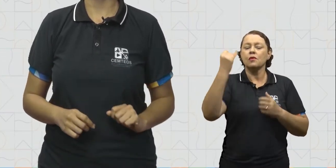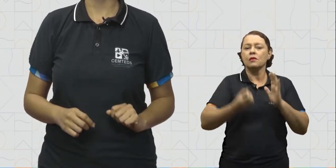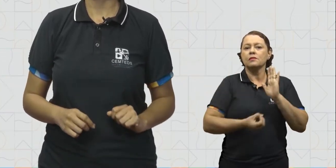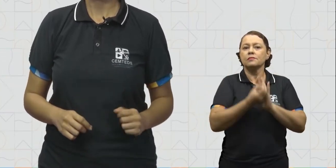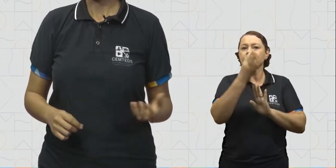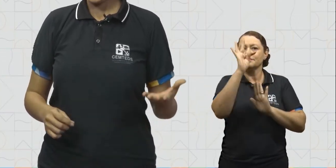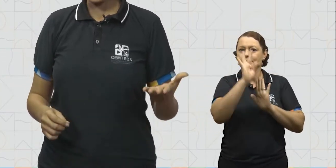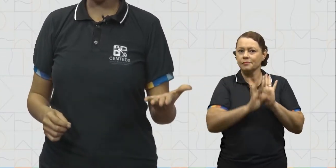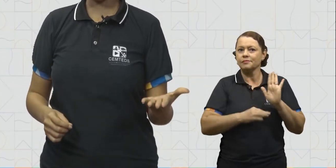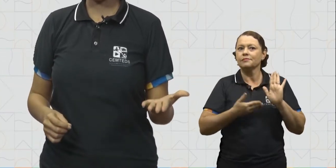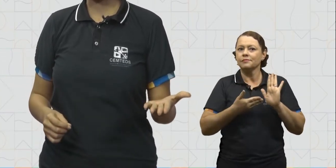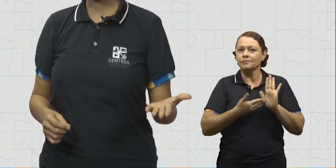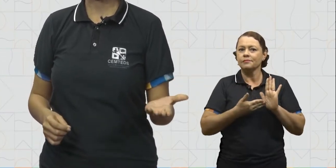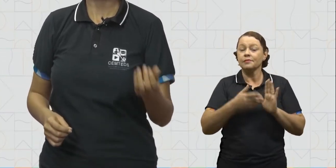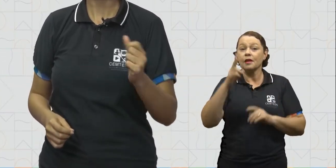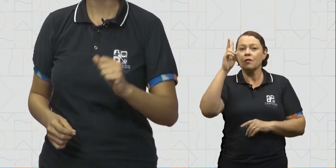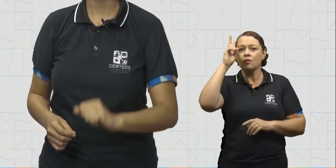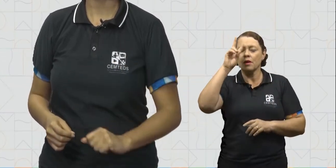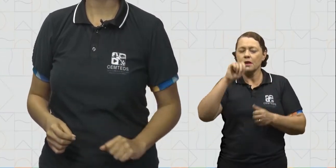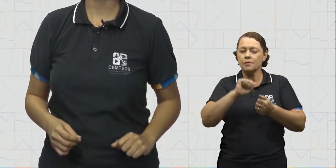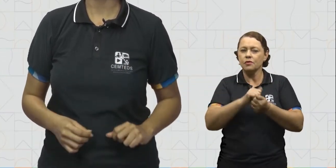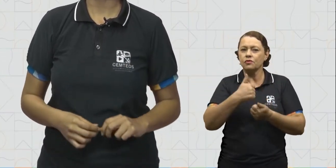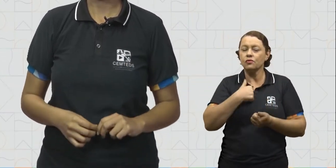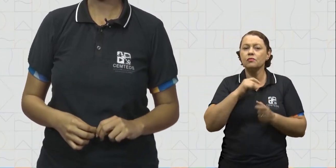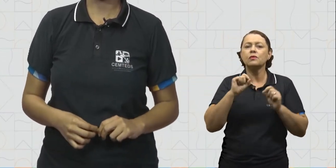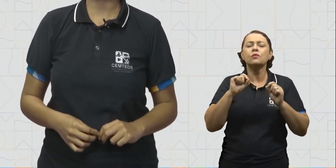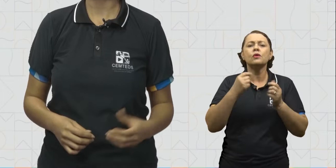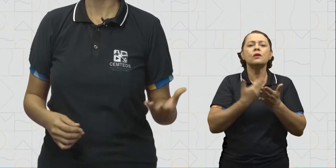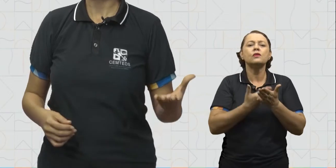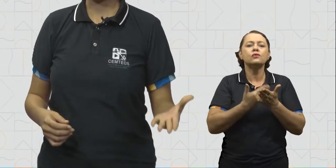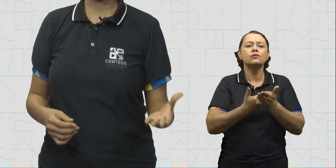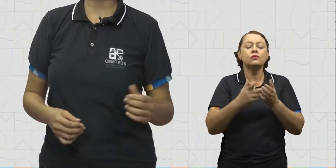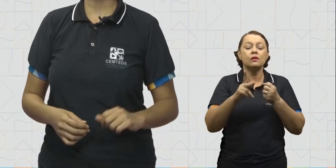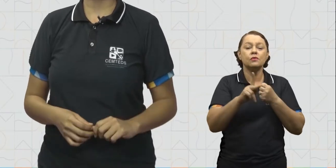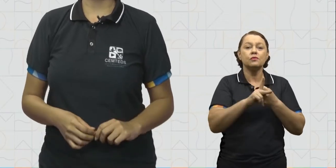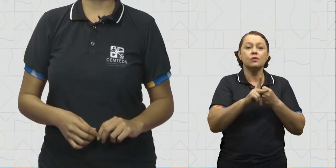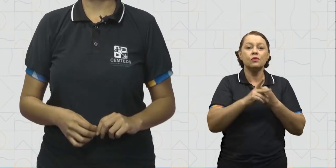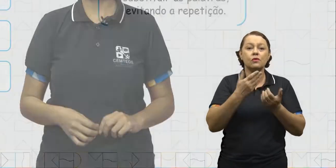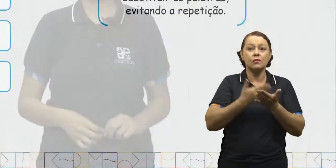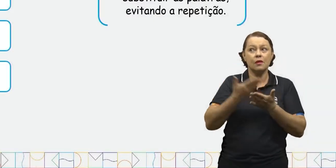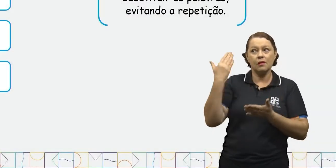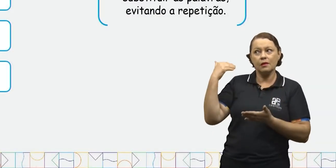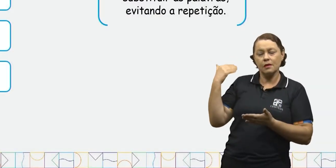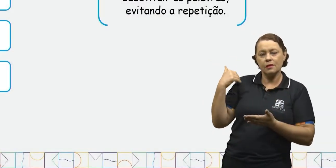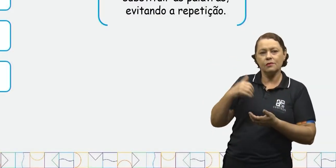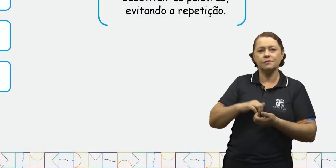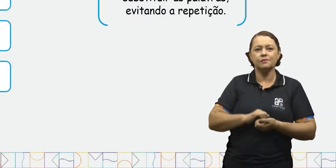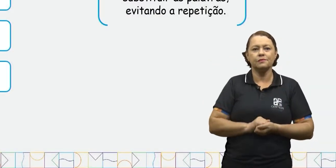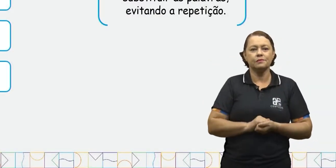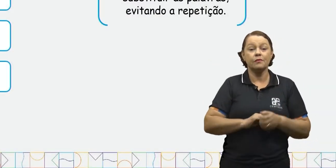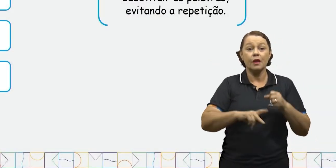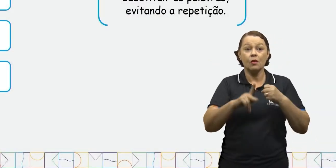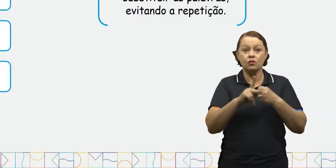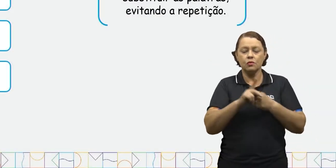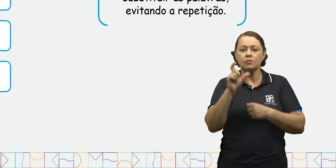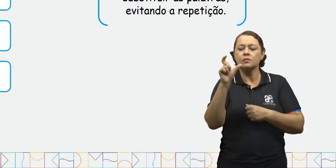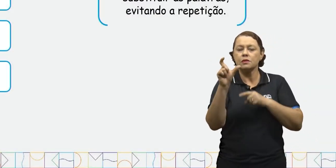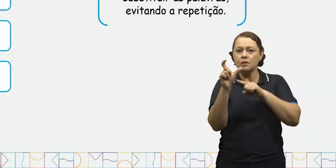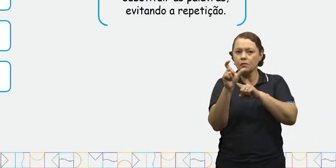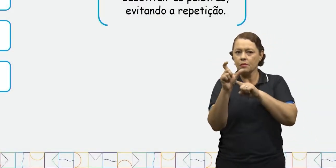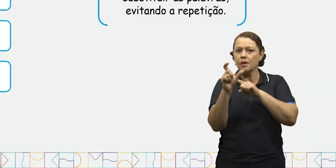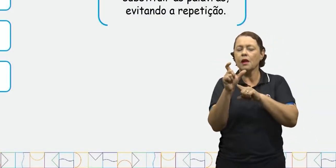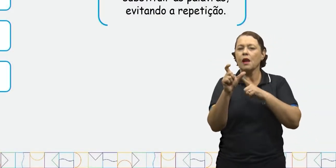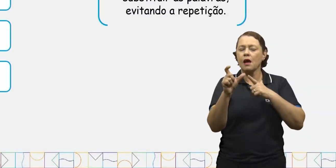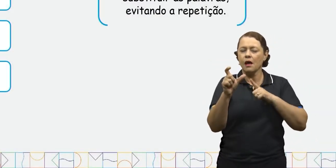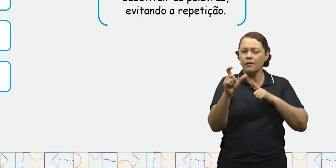de um texto. Relebre comigo o que vimos sobre os pronomes na aula anterior. Os pronomes são palavras que possuem